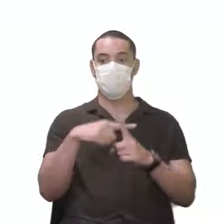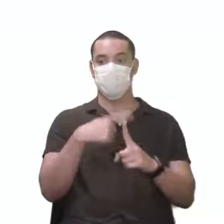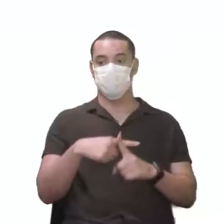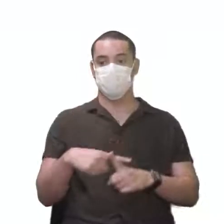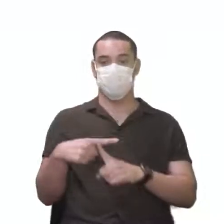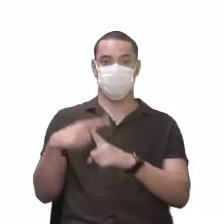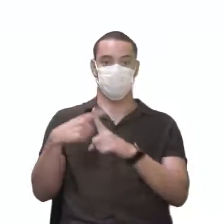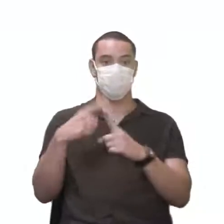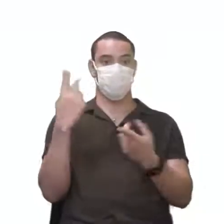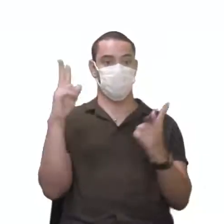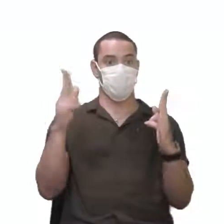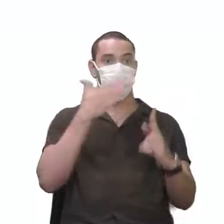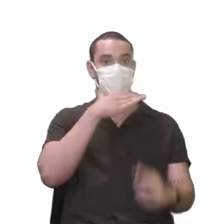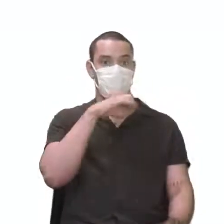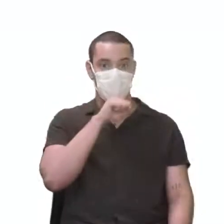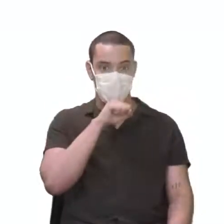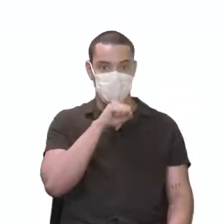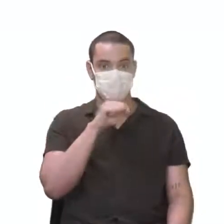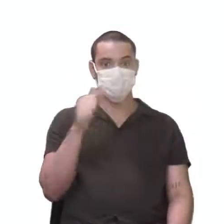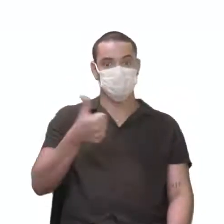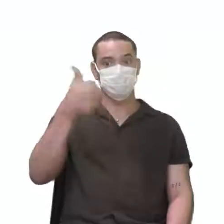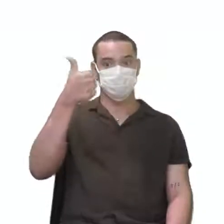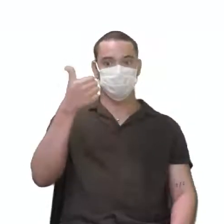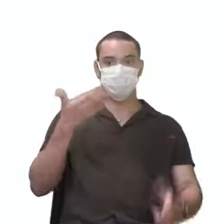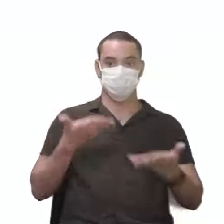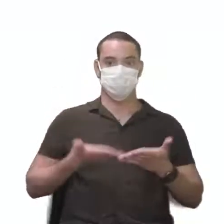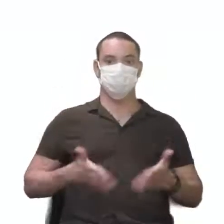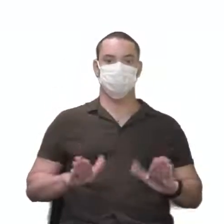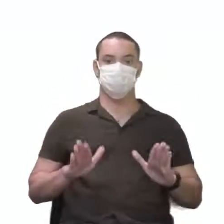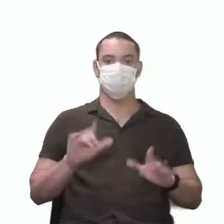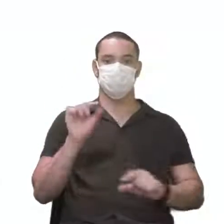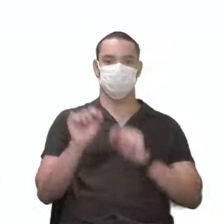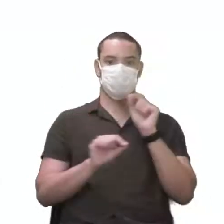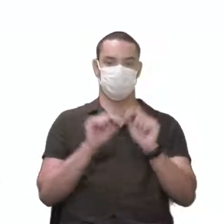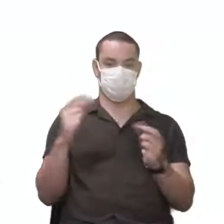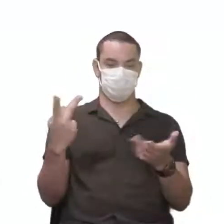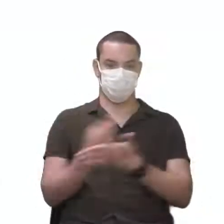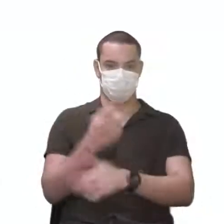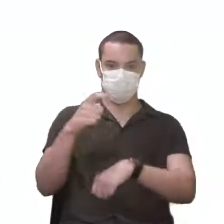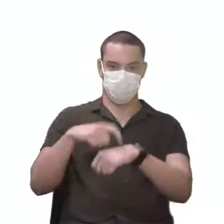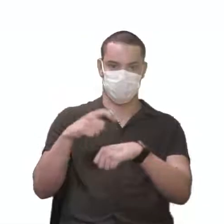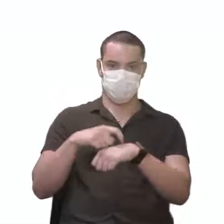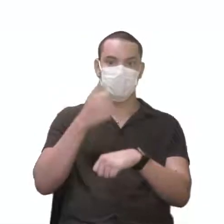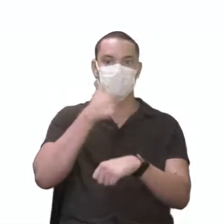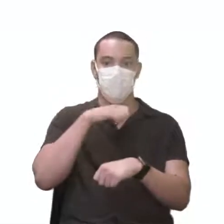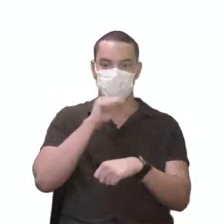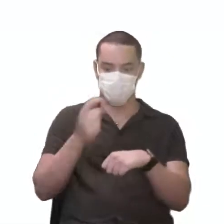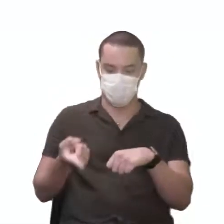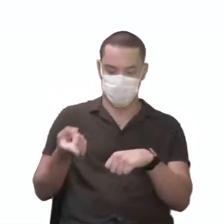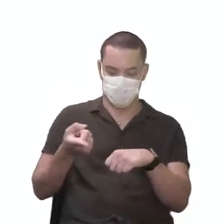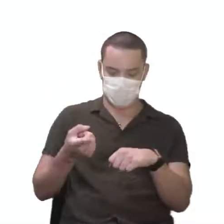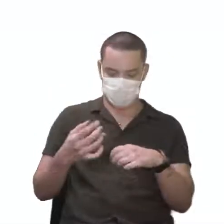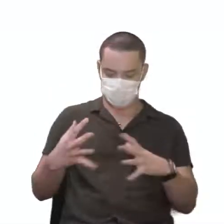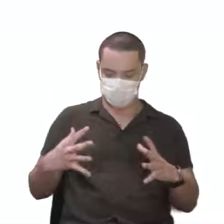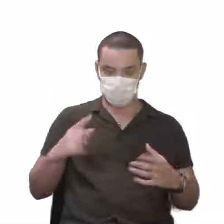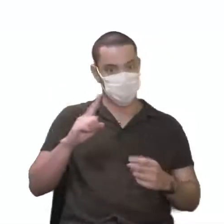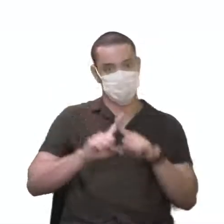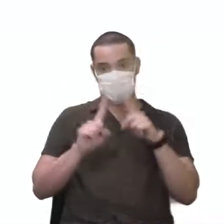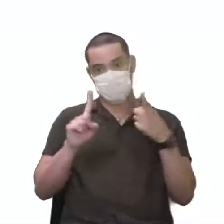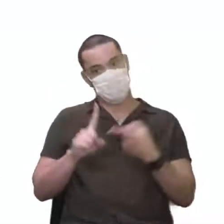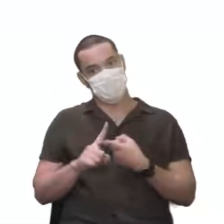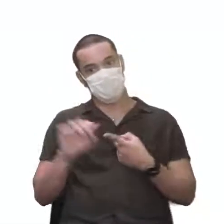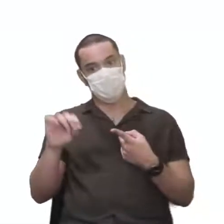positivo como o pai. Na primeira gestação, o vai acontecer? No momento que o sangue da mãe ou no momento do parto ou